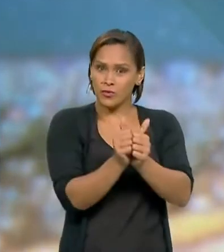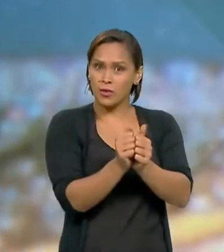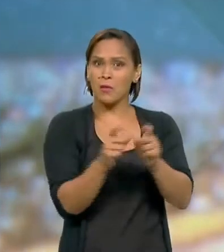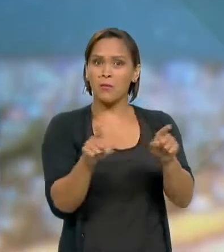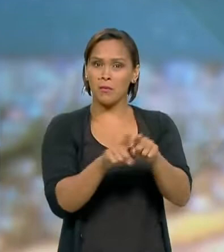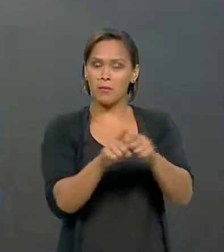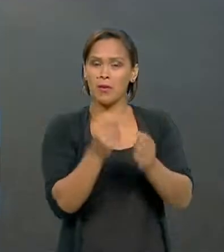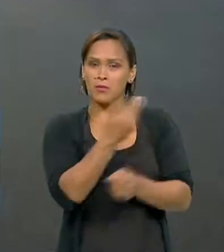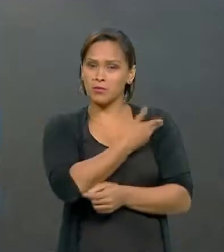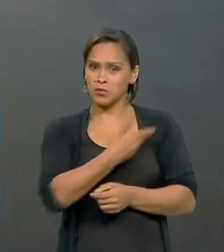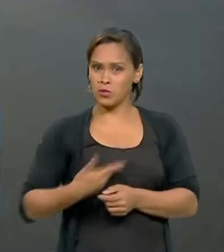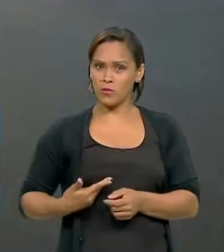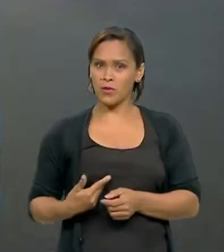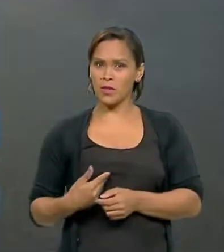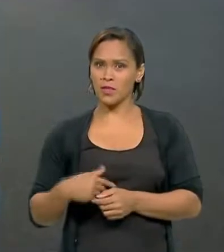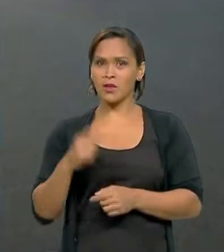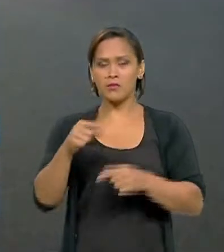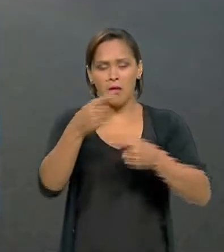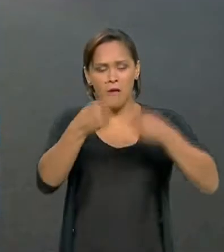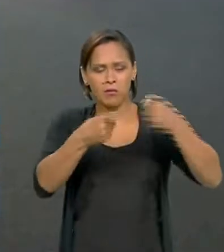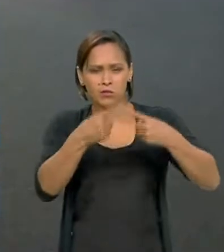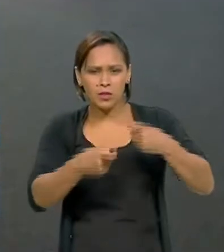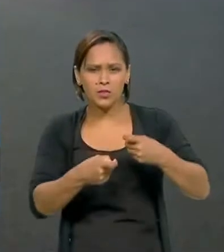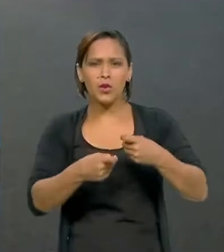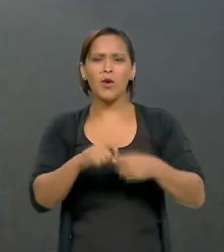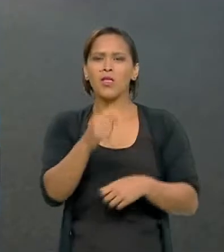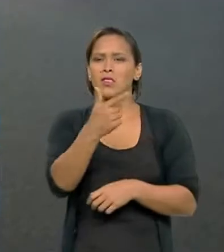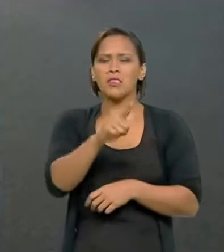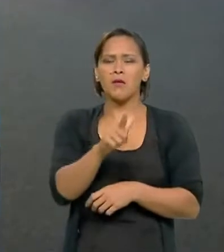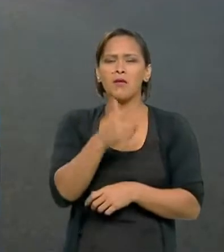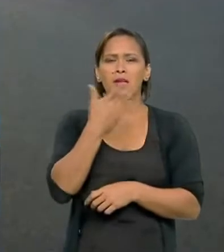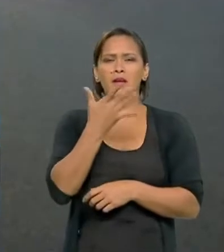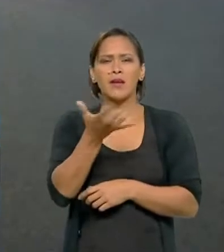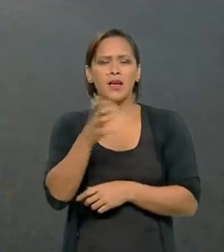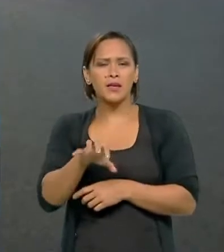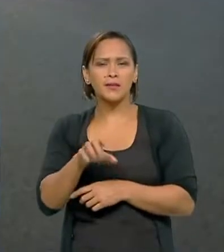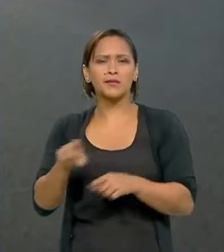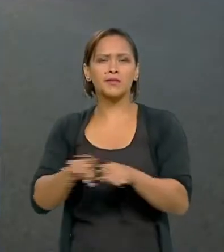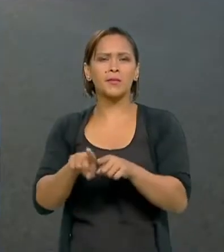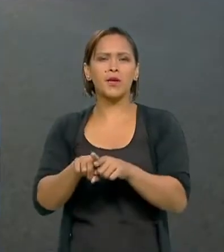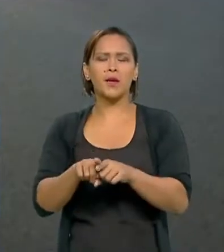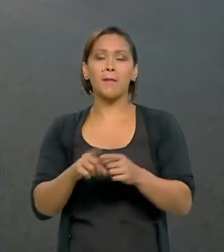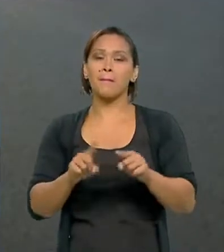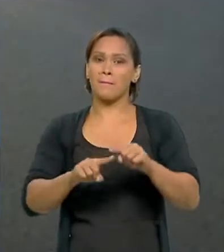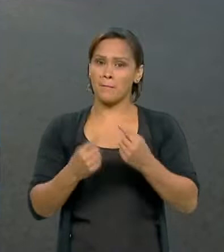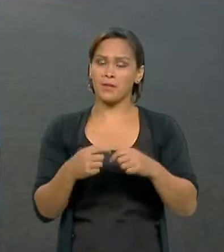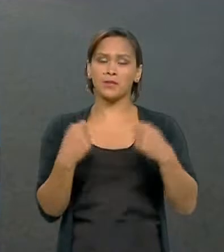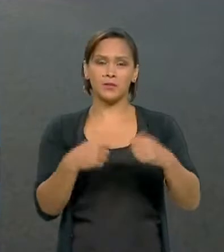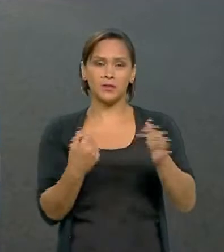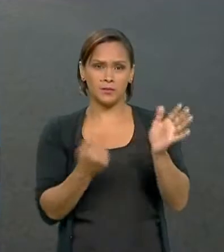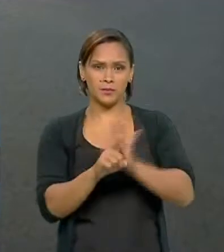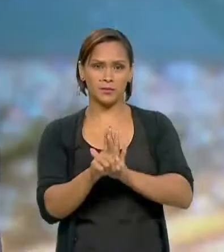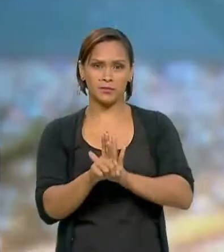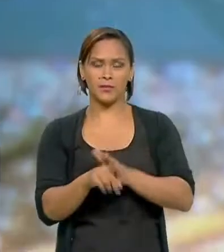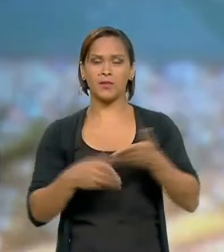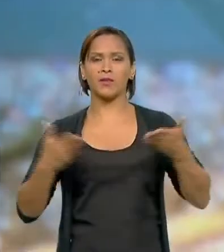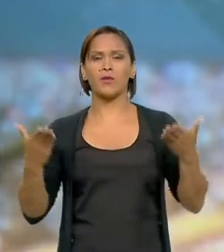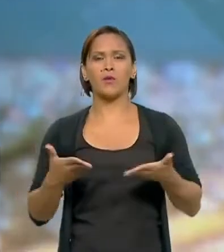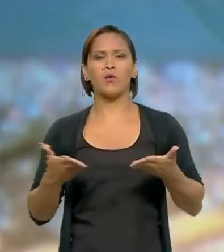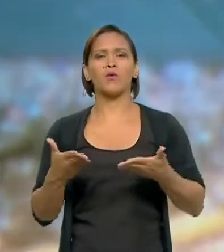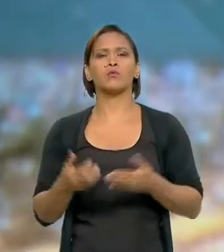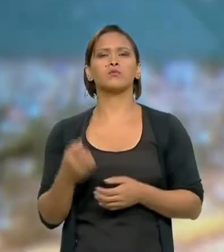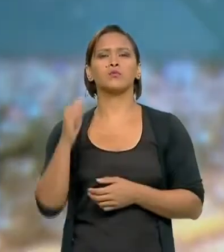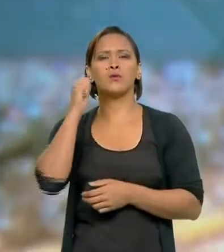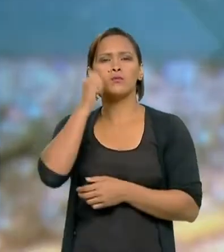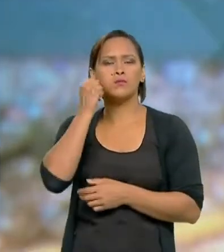governo. Sei que o senhor não é articulador político do governo, não quero colocá-lo nessa saia justa, mas é o seguinte, Hoje mesmo, o